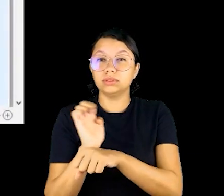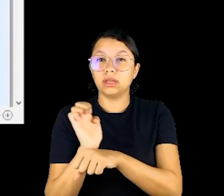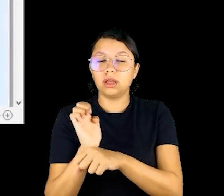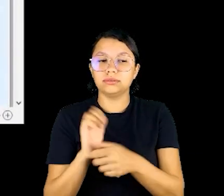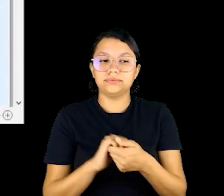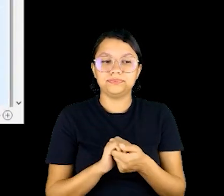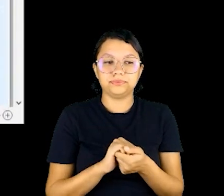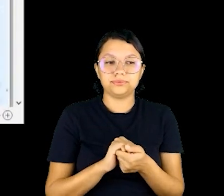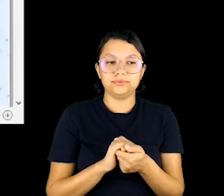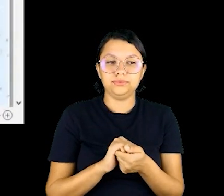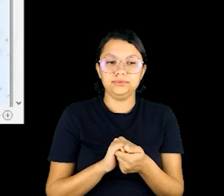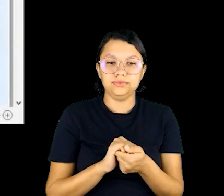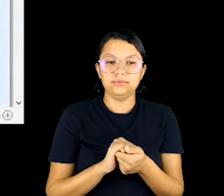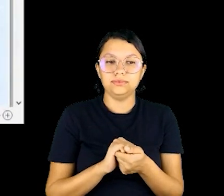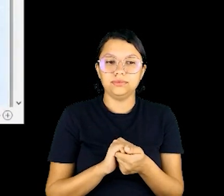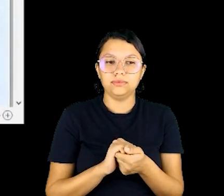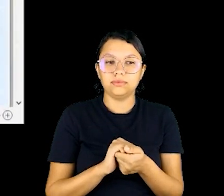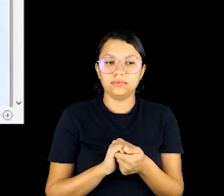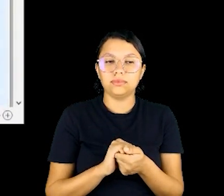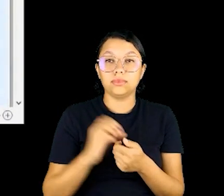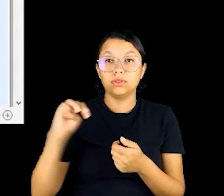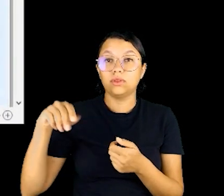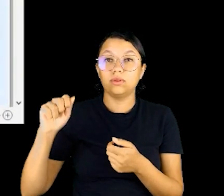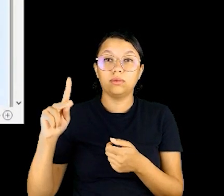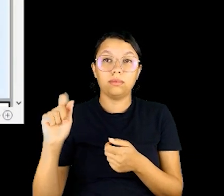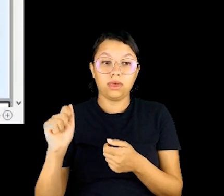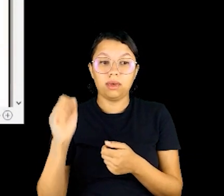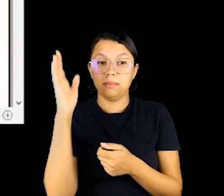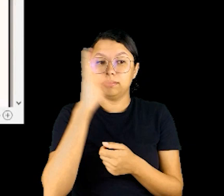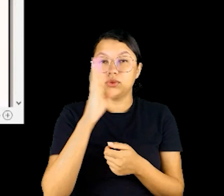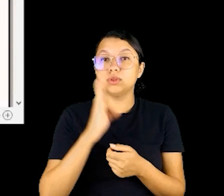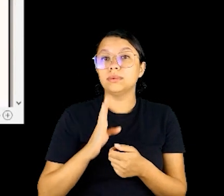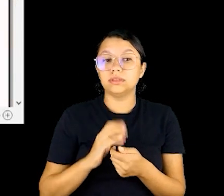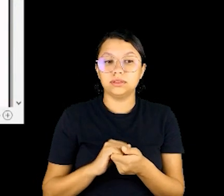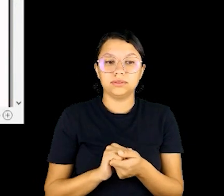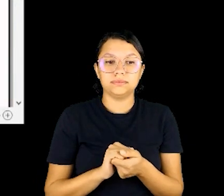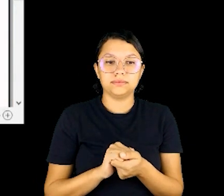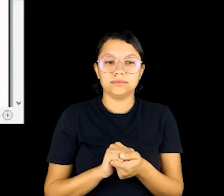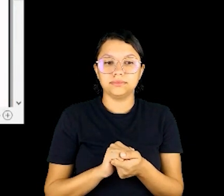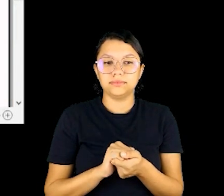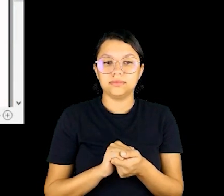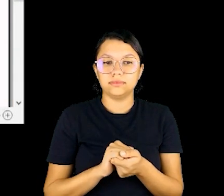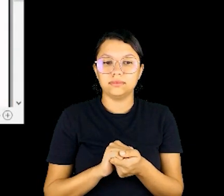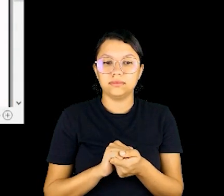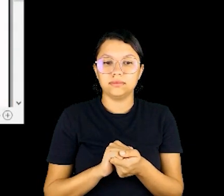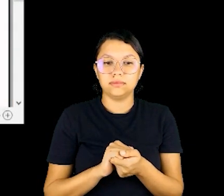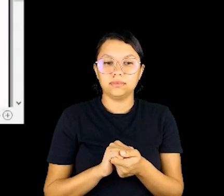organização do Estado, a gente traz o mapa do Brasil, aqui,